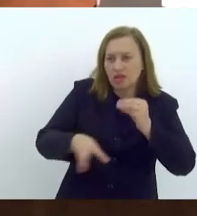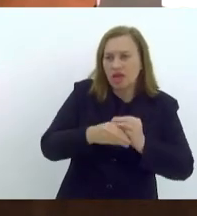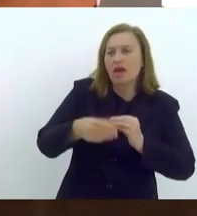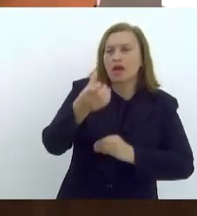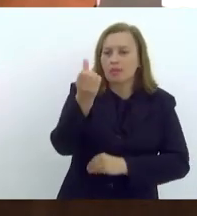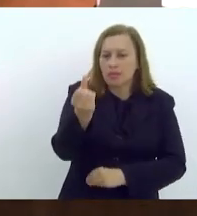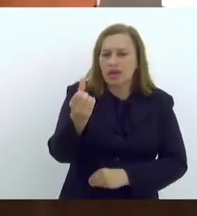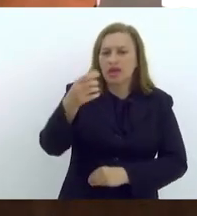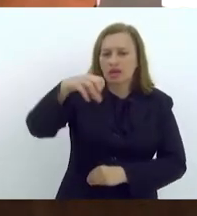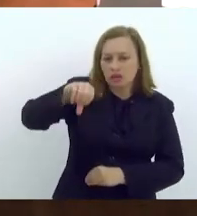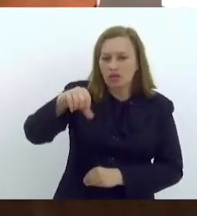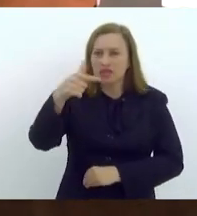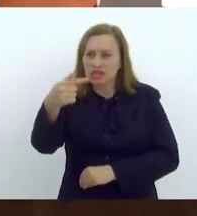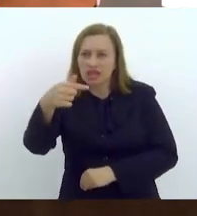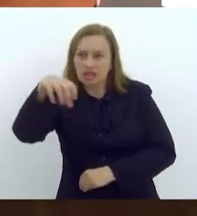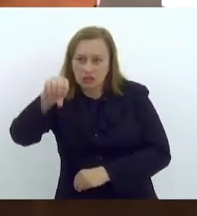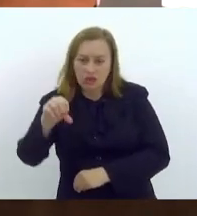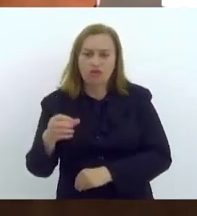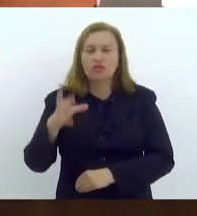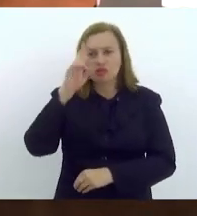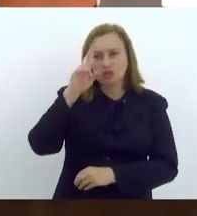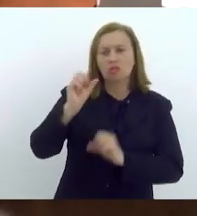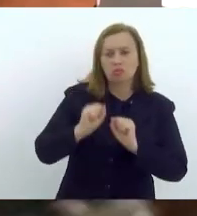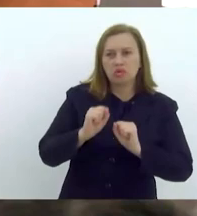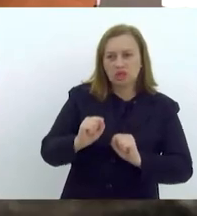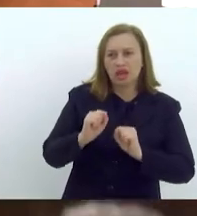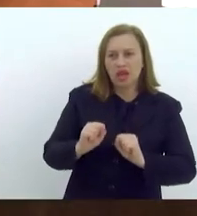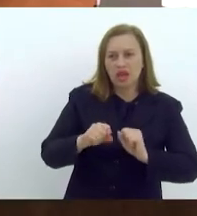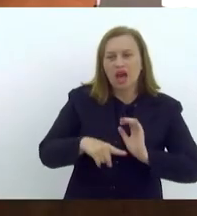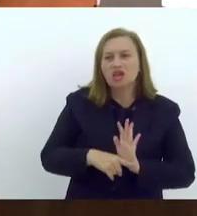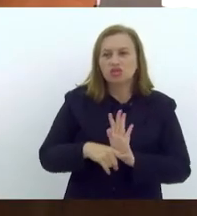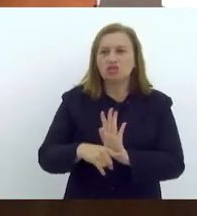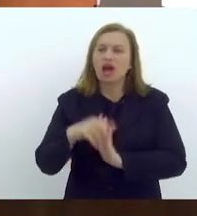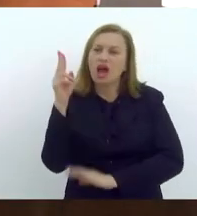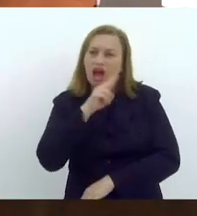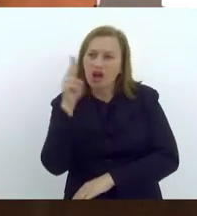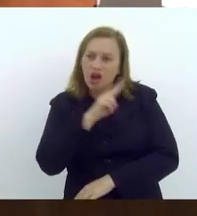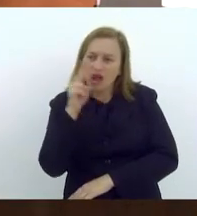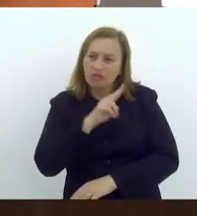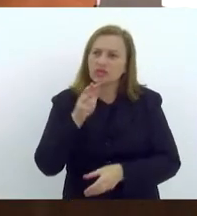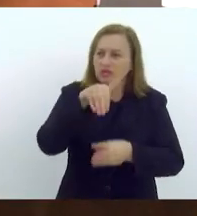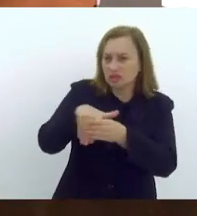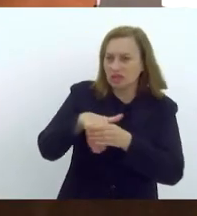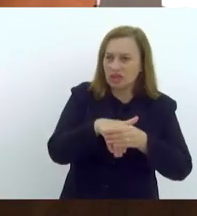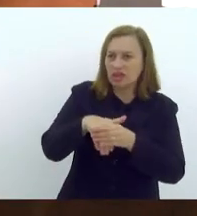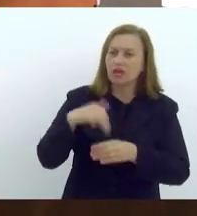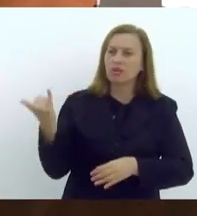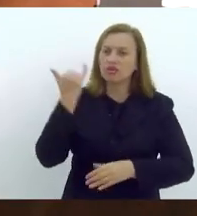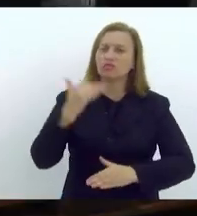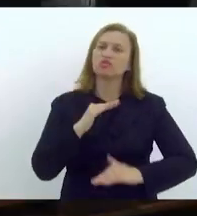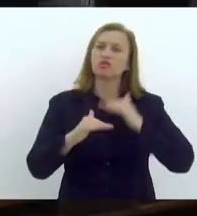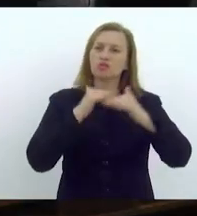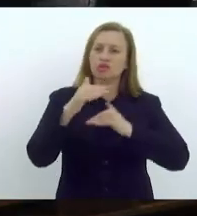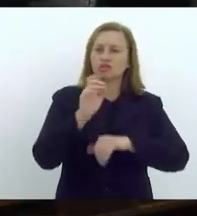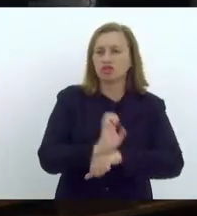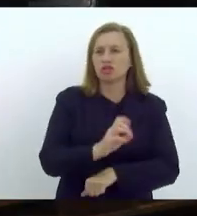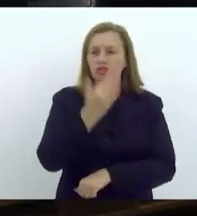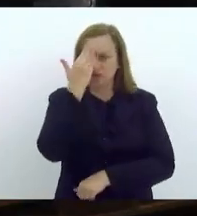Então, se o puder acompanhar essa questão para que a gente possa colocar rapidamente em votação, é muito importante para o desenvolvimento do nosso Estado. Obrigado.